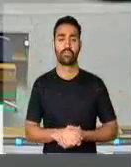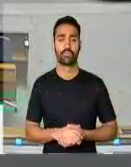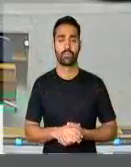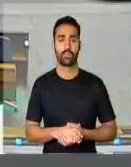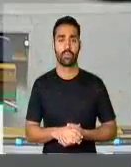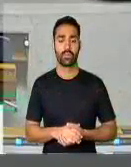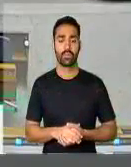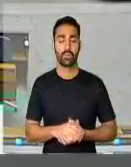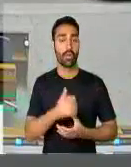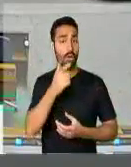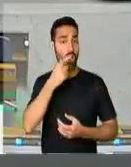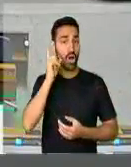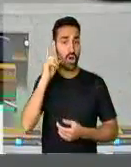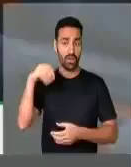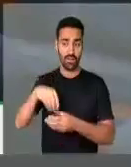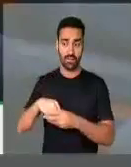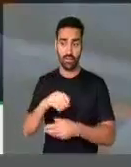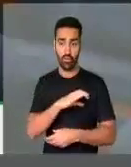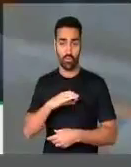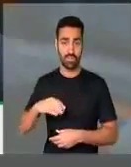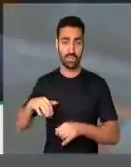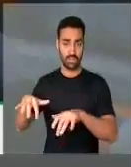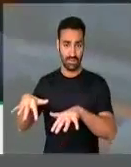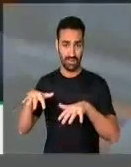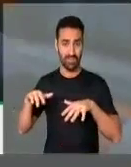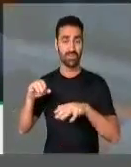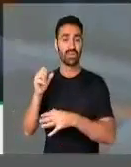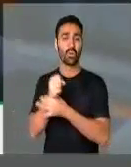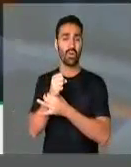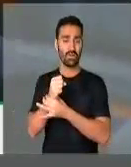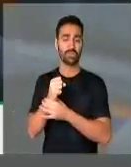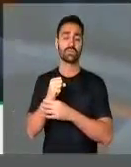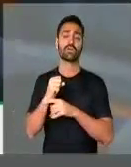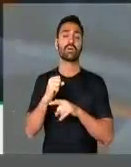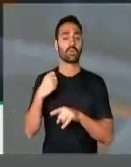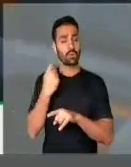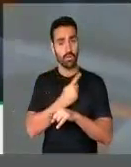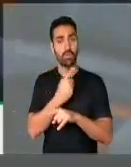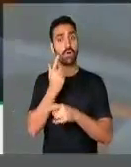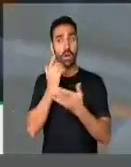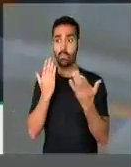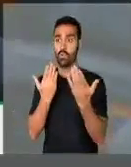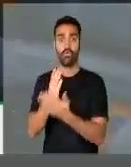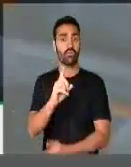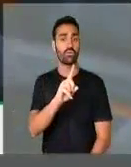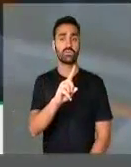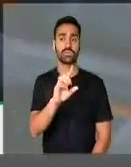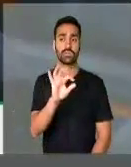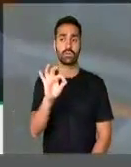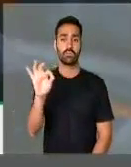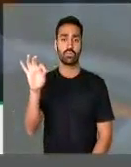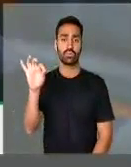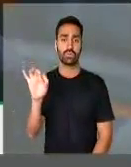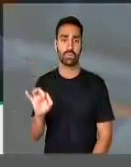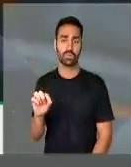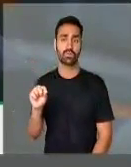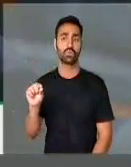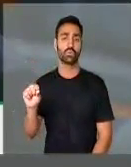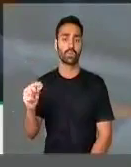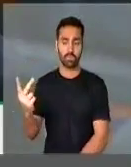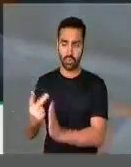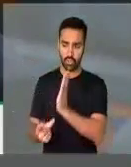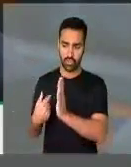que ontem, na Comissão de Segurança Pública, nós aprovamos por unanimidade o